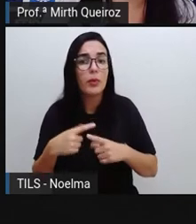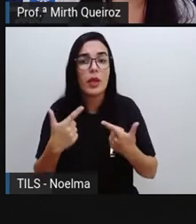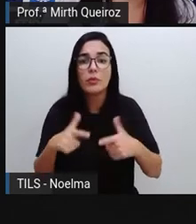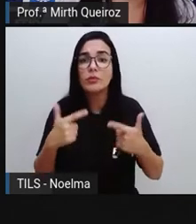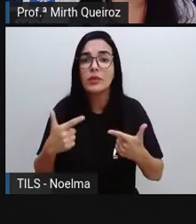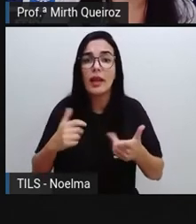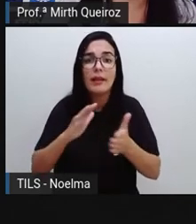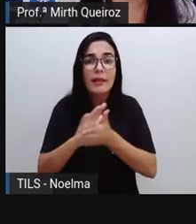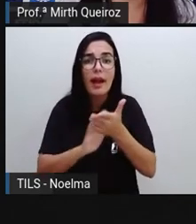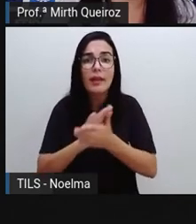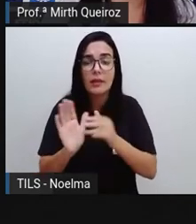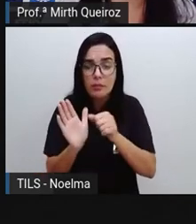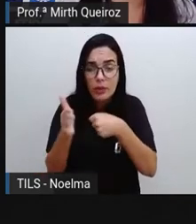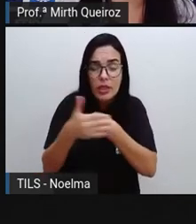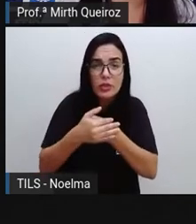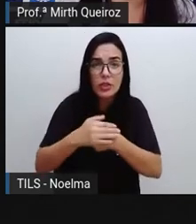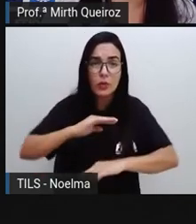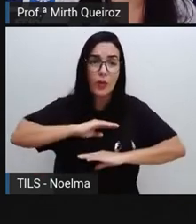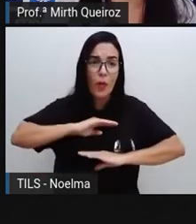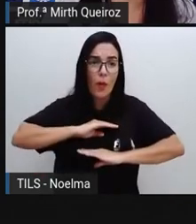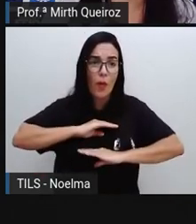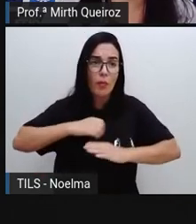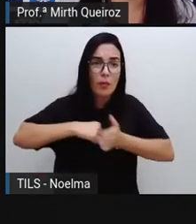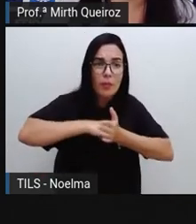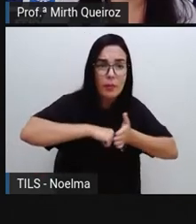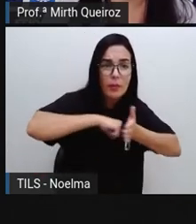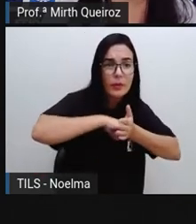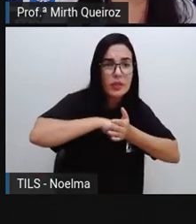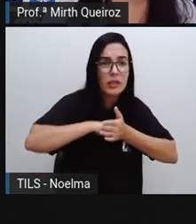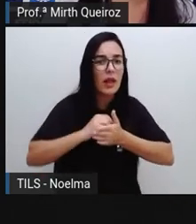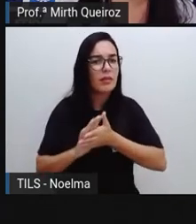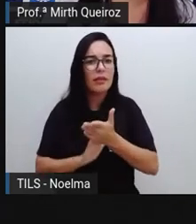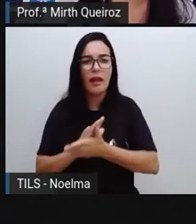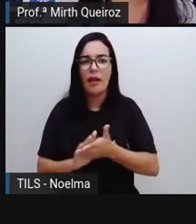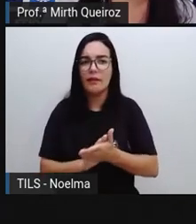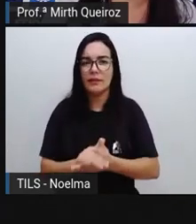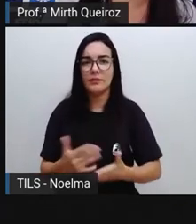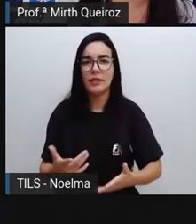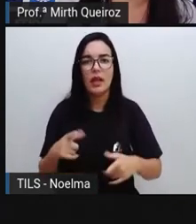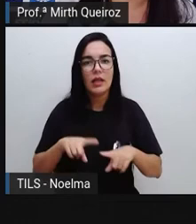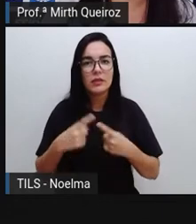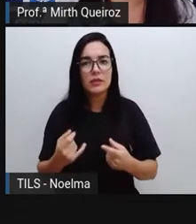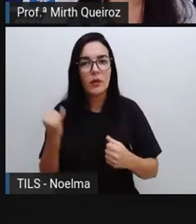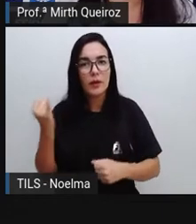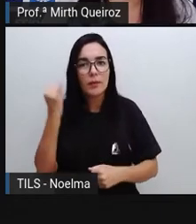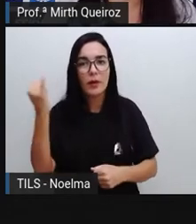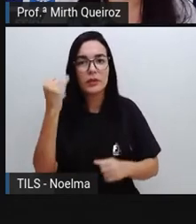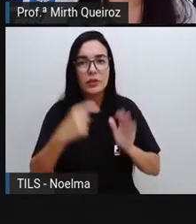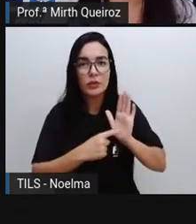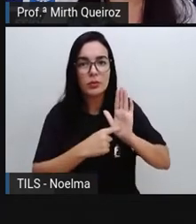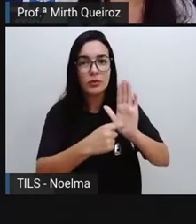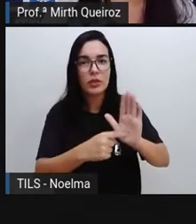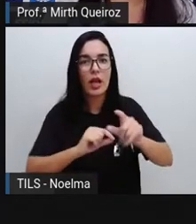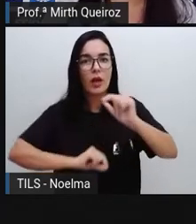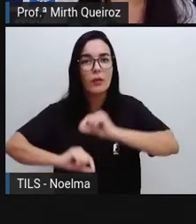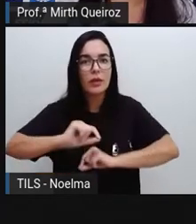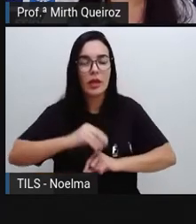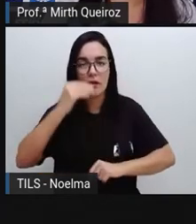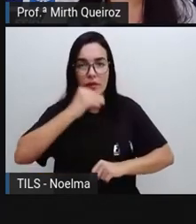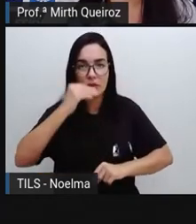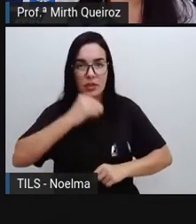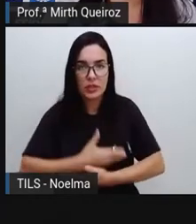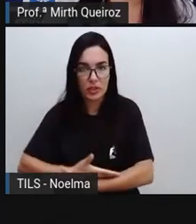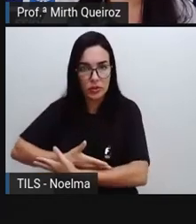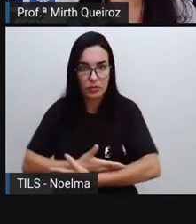nenhum tipo de imunidade com o tempo que a gente vai adquirindo. É importante destacar que essa vulnerabilidade é ainda